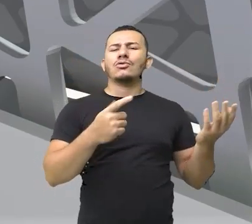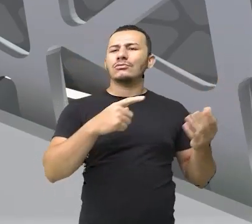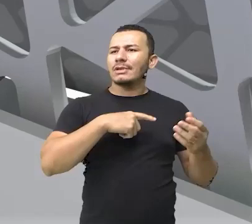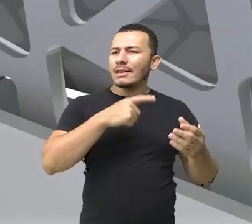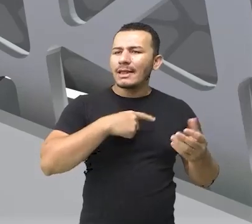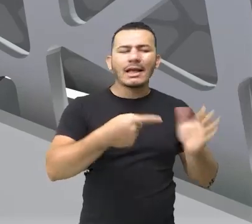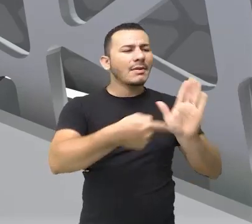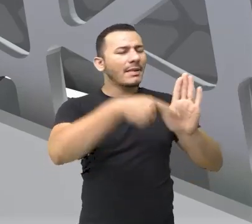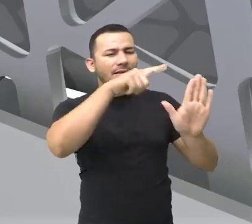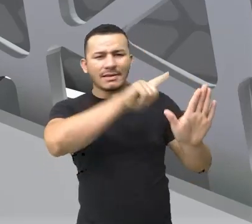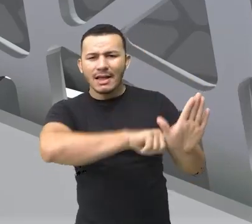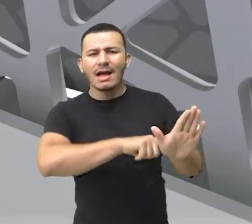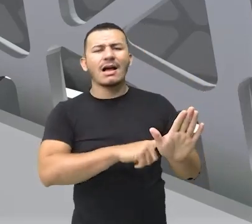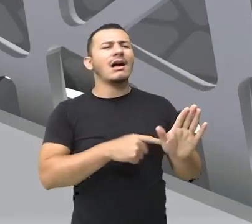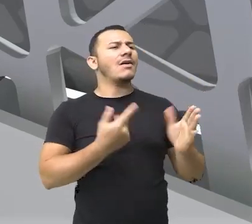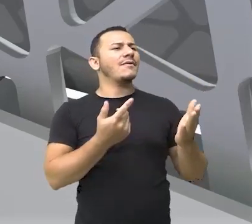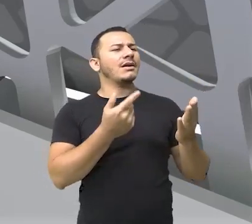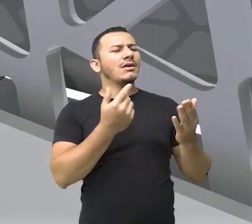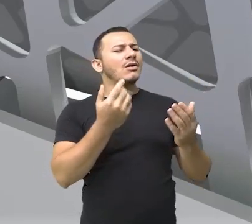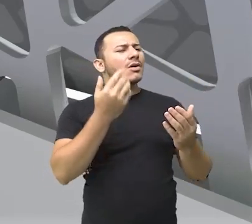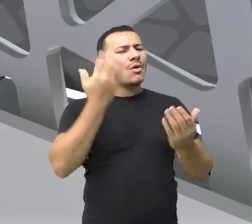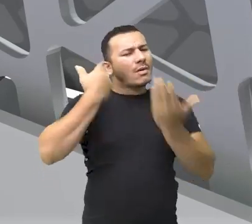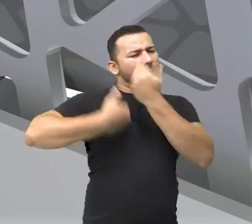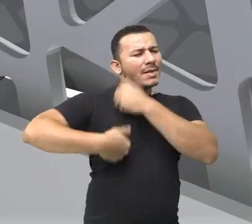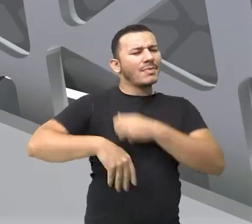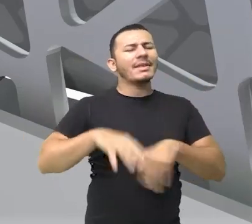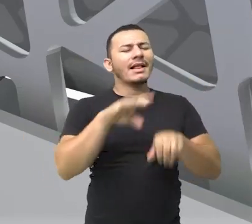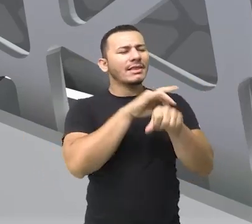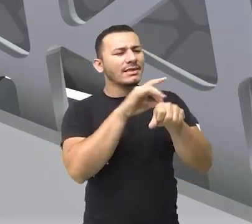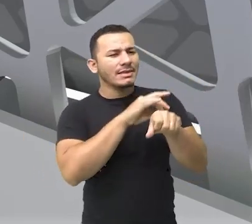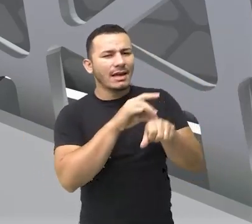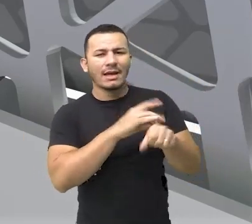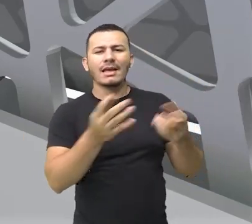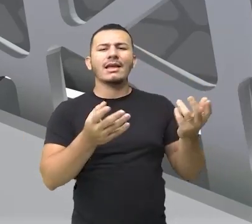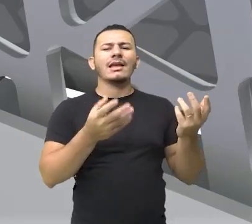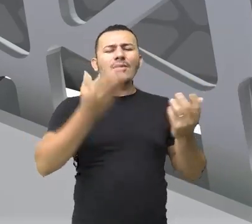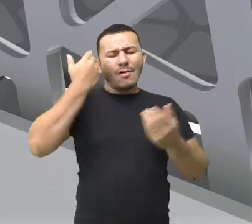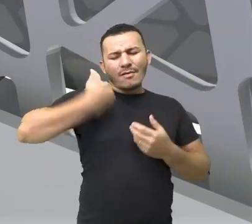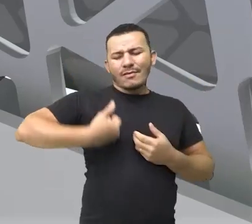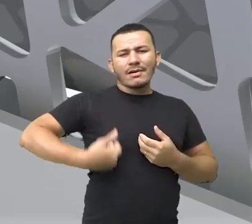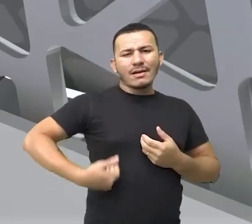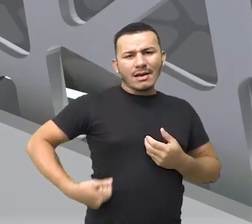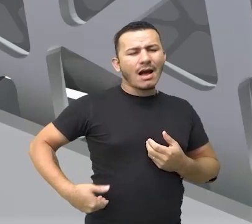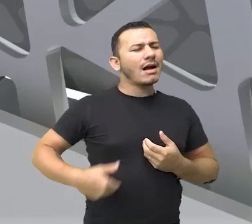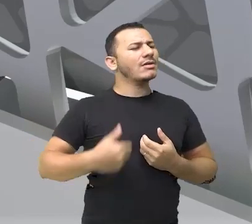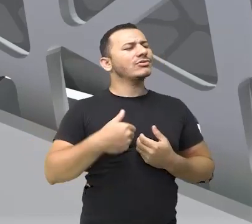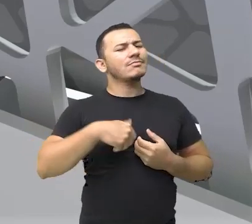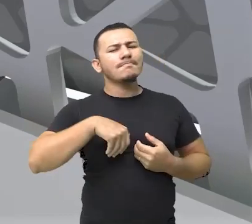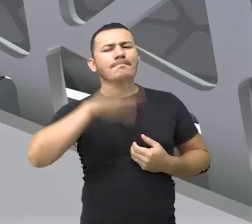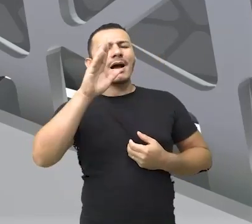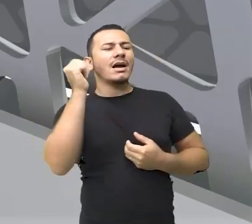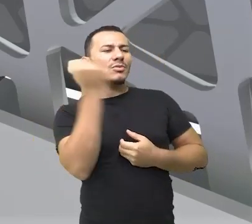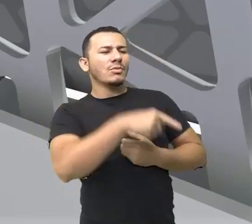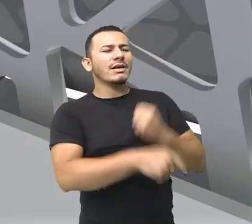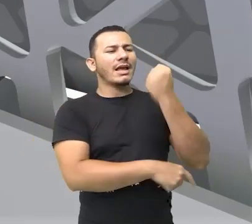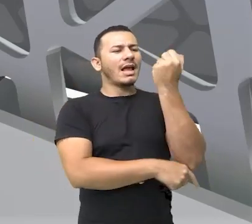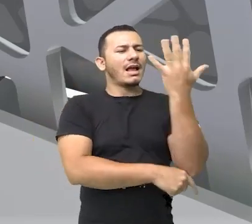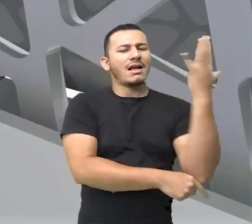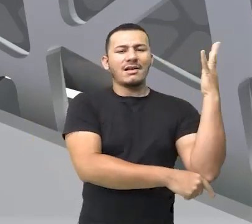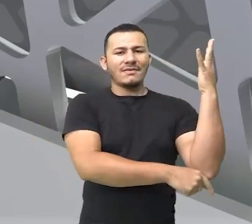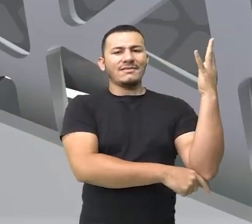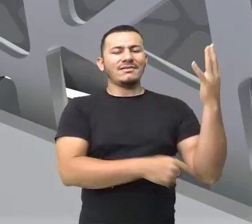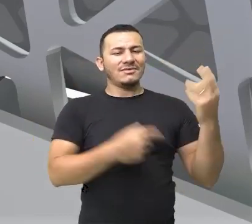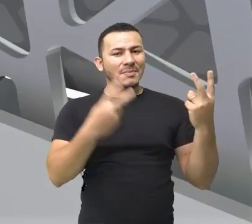Irassema, que era um cabelo muito negro, certo? Que era um cabelo muito longo, tão longo como um talho de palmeira. Então,